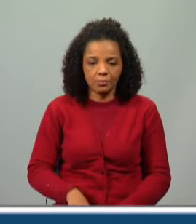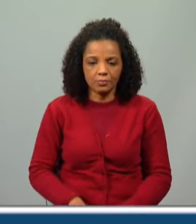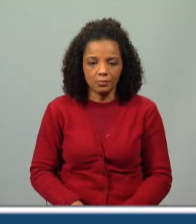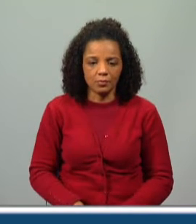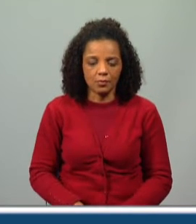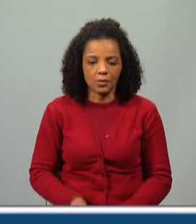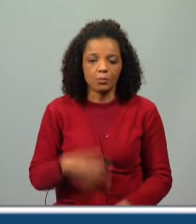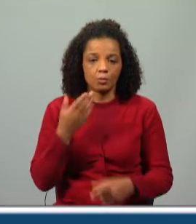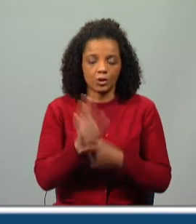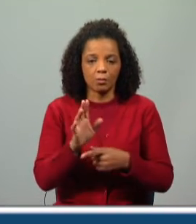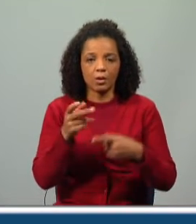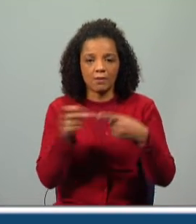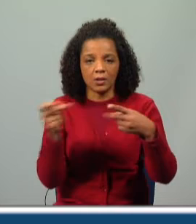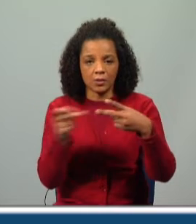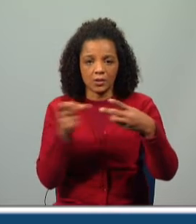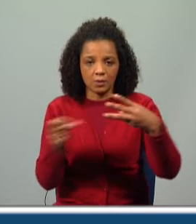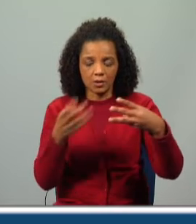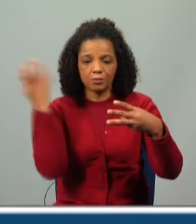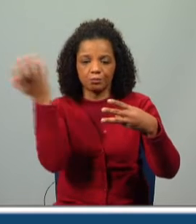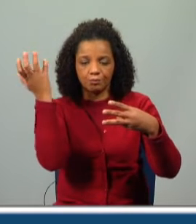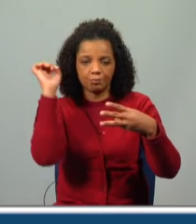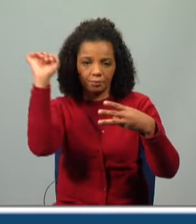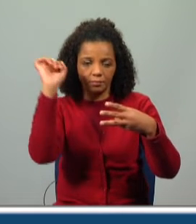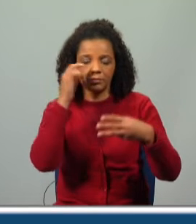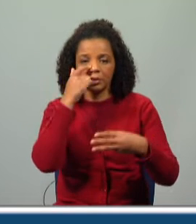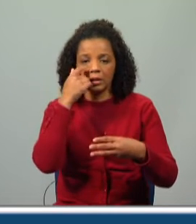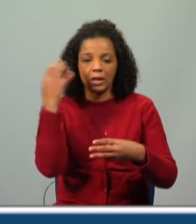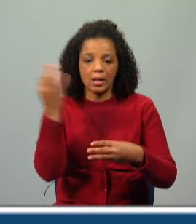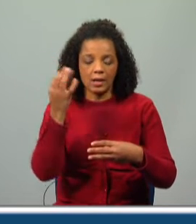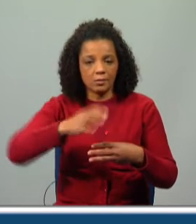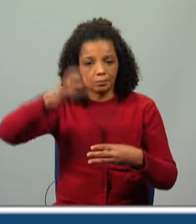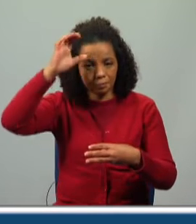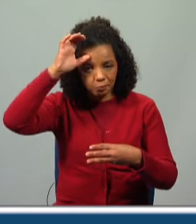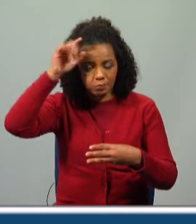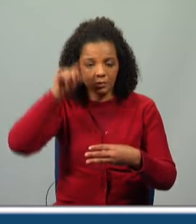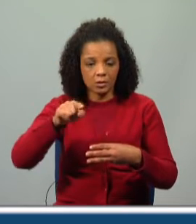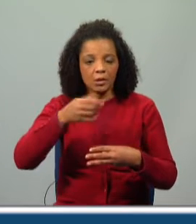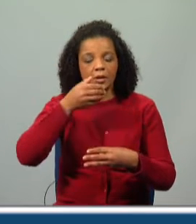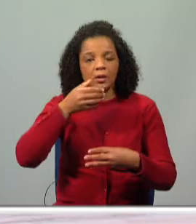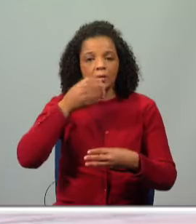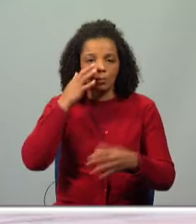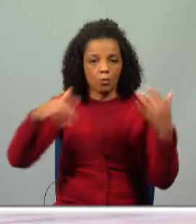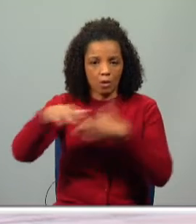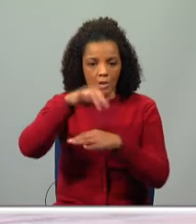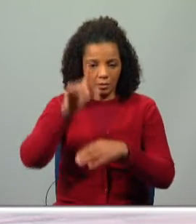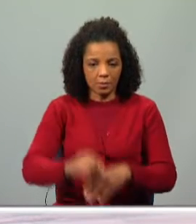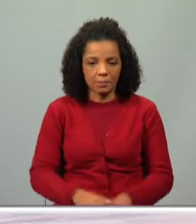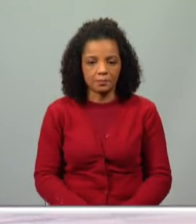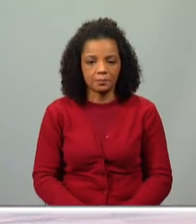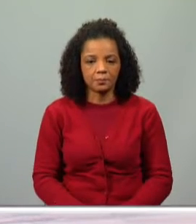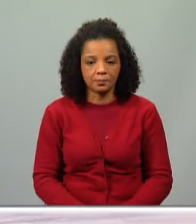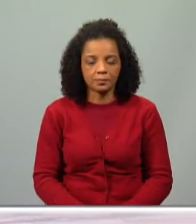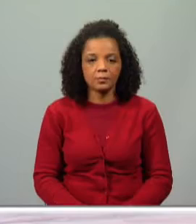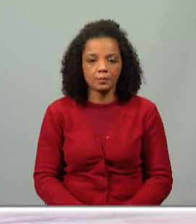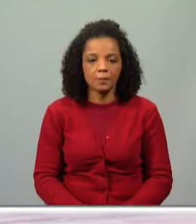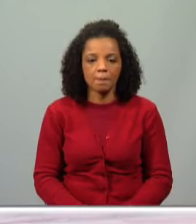estes ditados populares, não é? Estes provérbios, que no fundo é uma sabedoria popular também. E então,